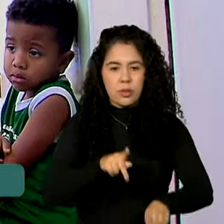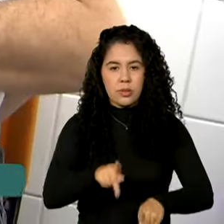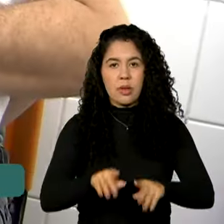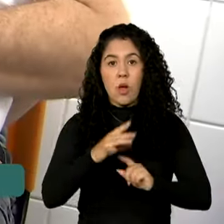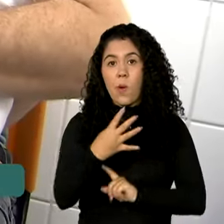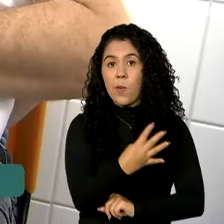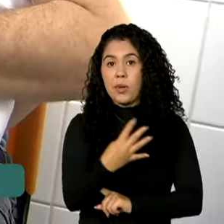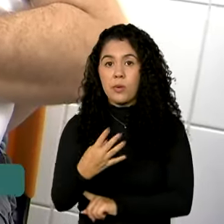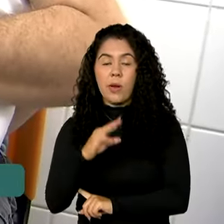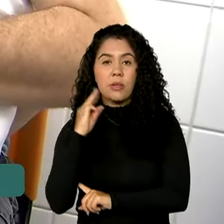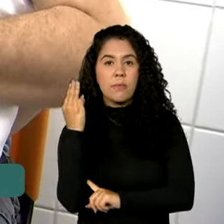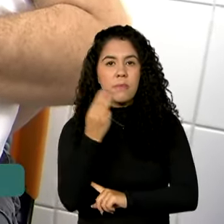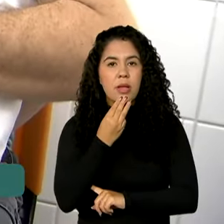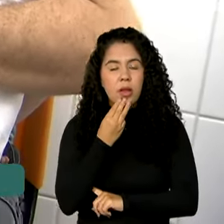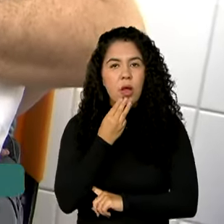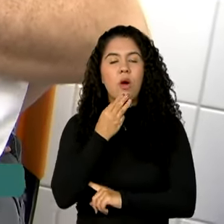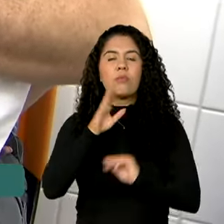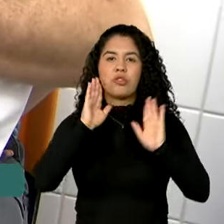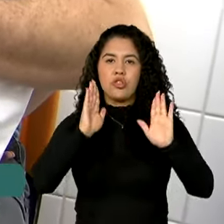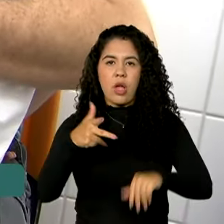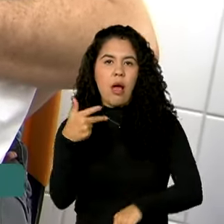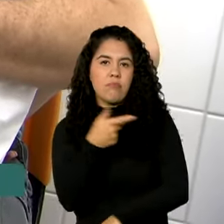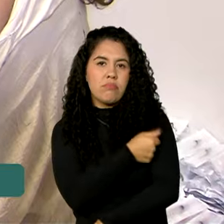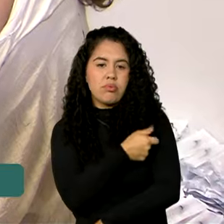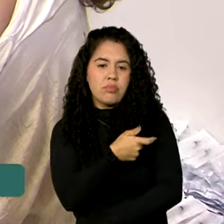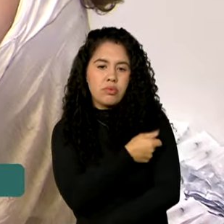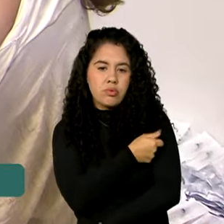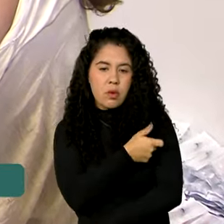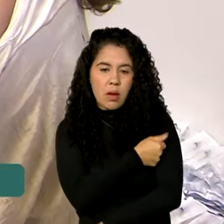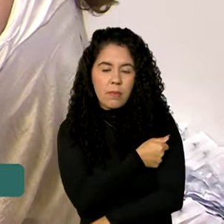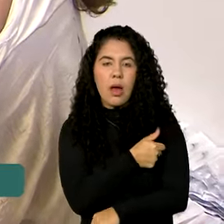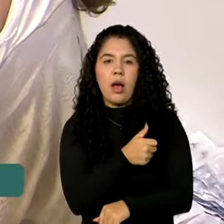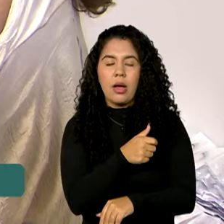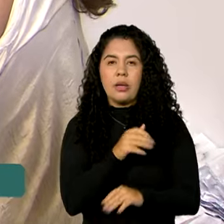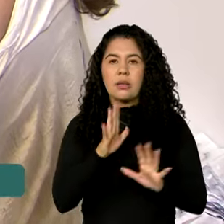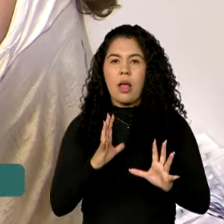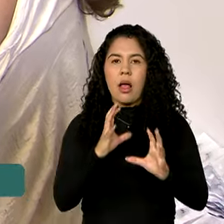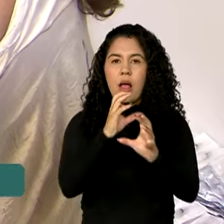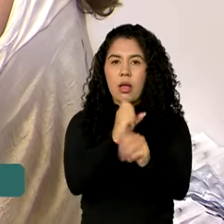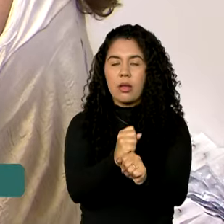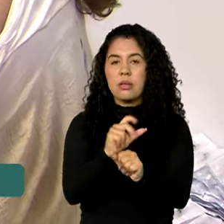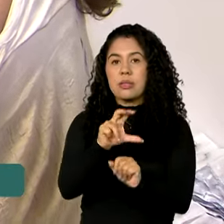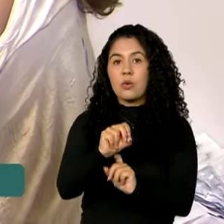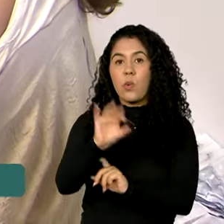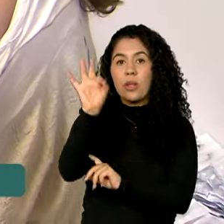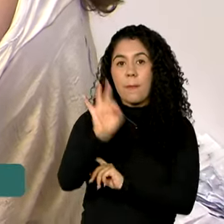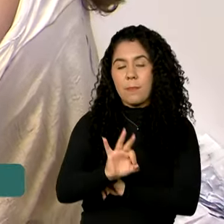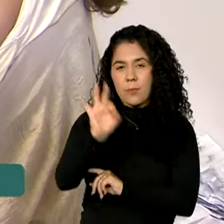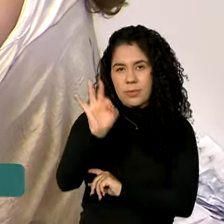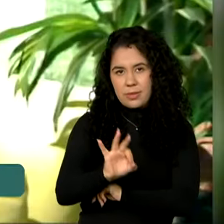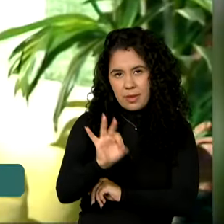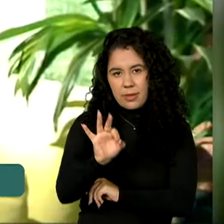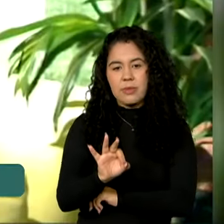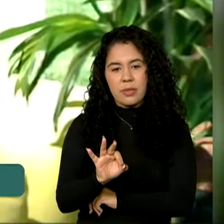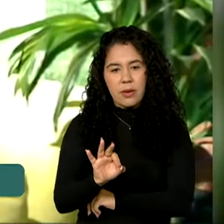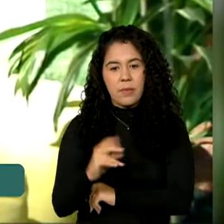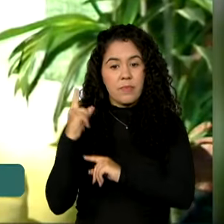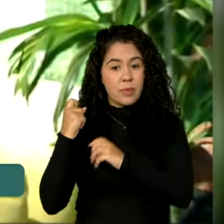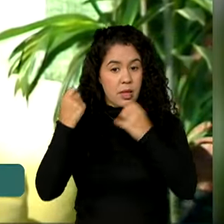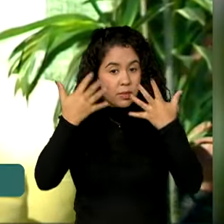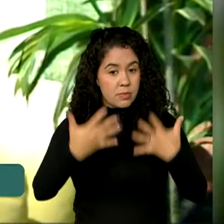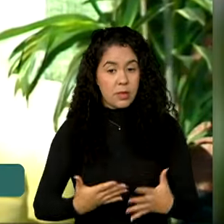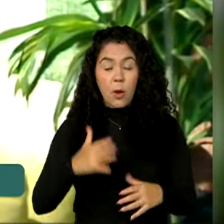milhões de doses já foram aplicadas desde o início do ano, o que equivale a 50% de cobertura vacinal. O mais